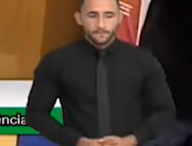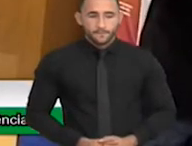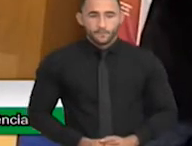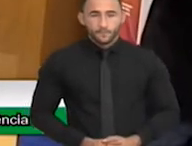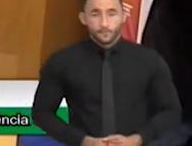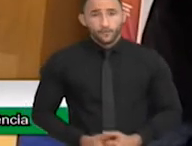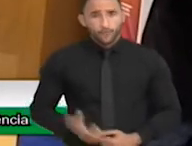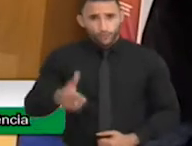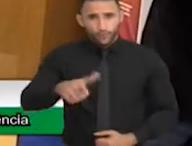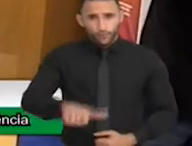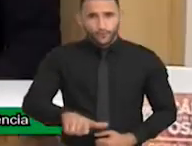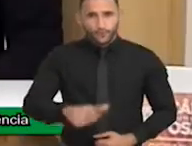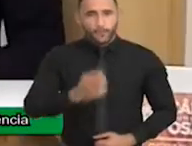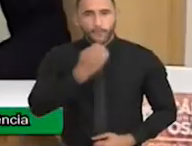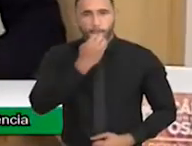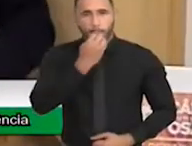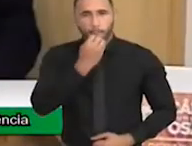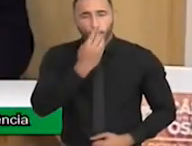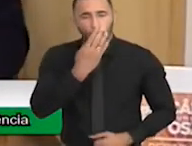Novamente, boa noite.